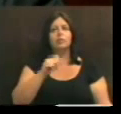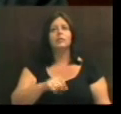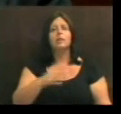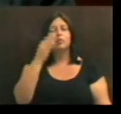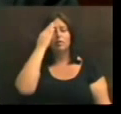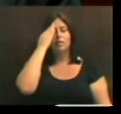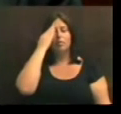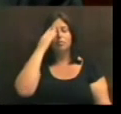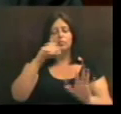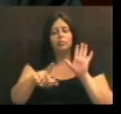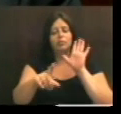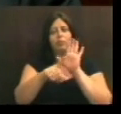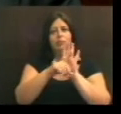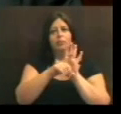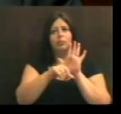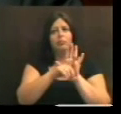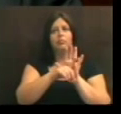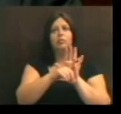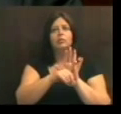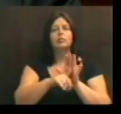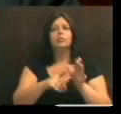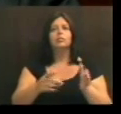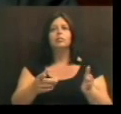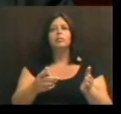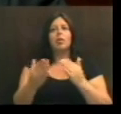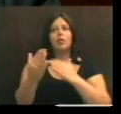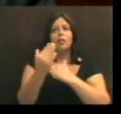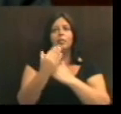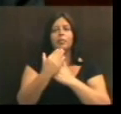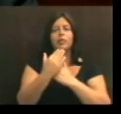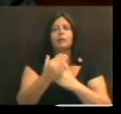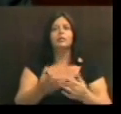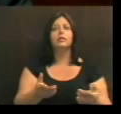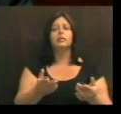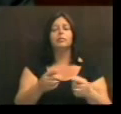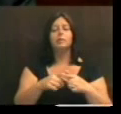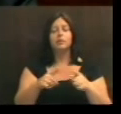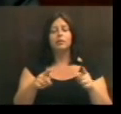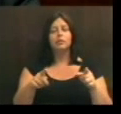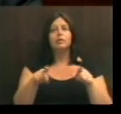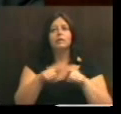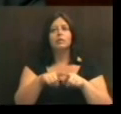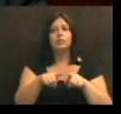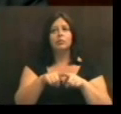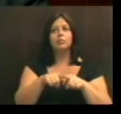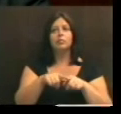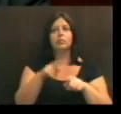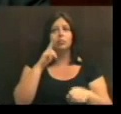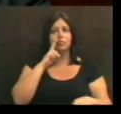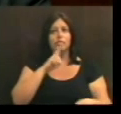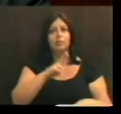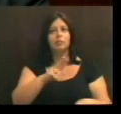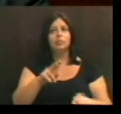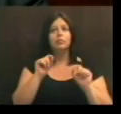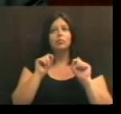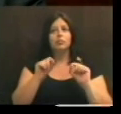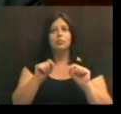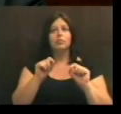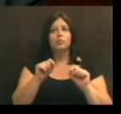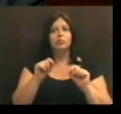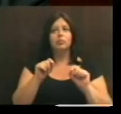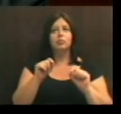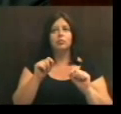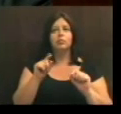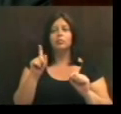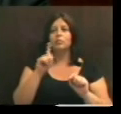leis, de certa forma, nos amparam, mas, de certa forma, também vimos que não